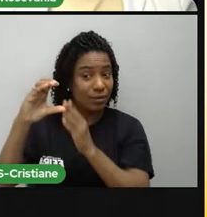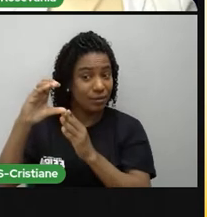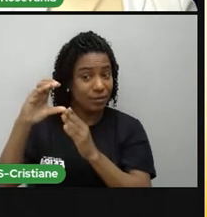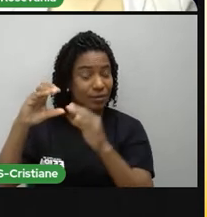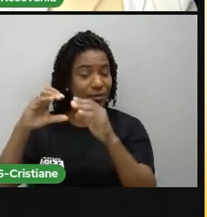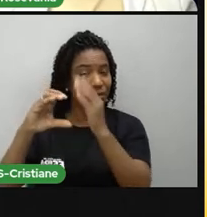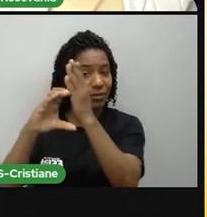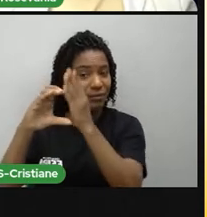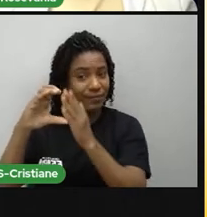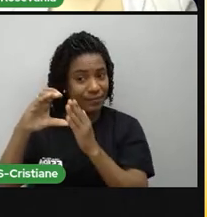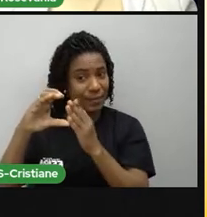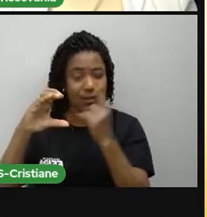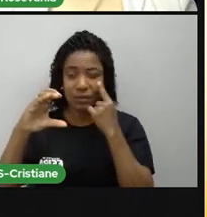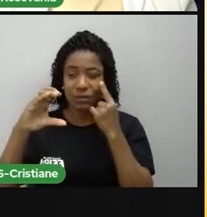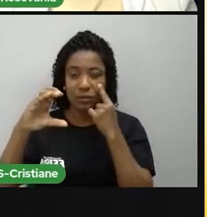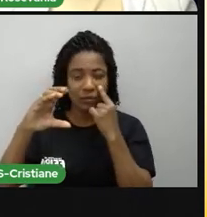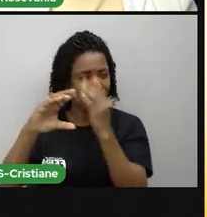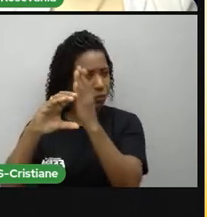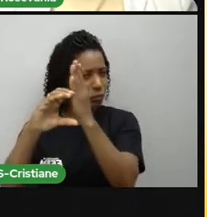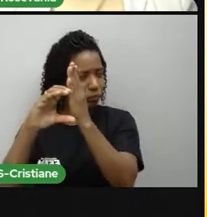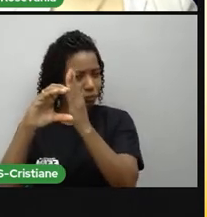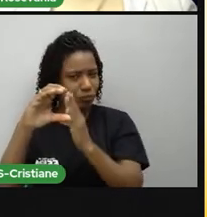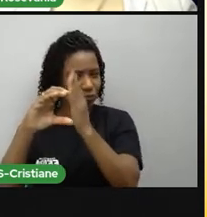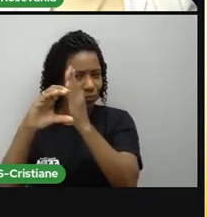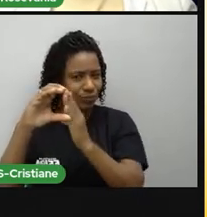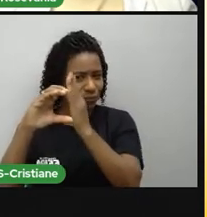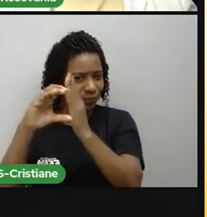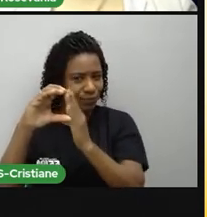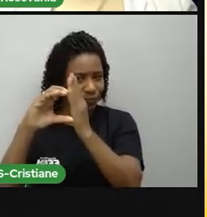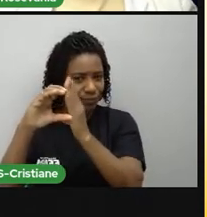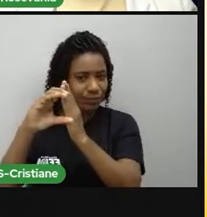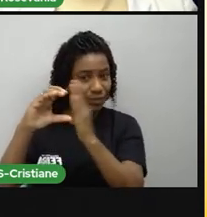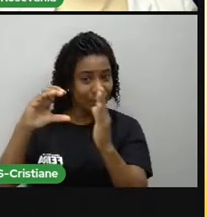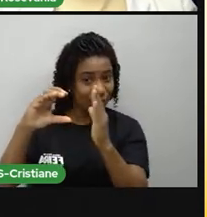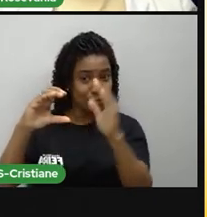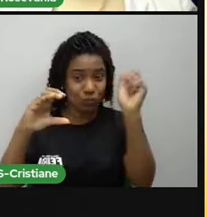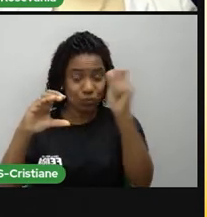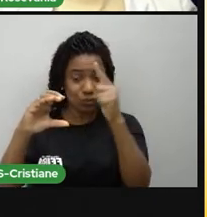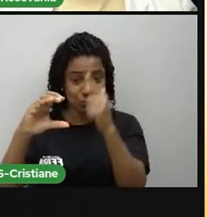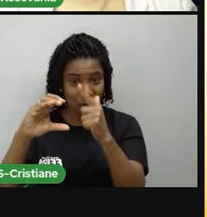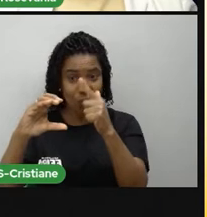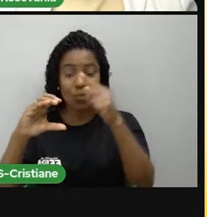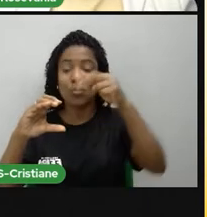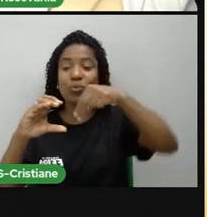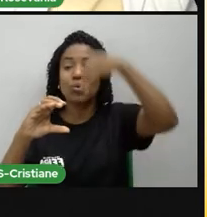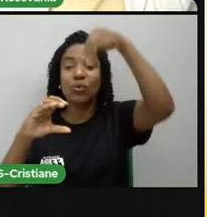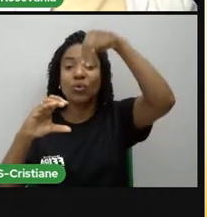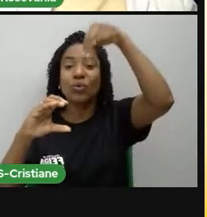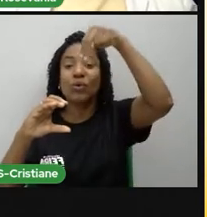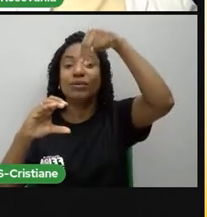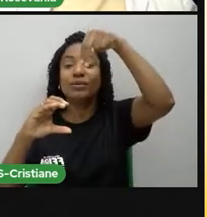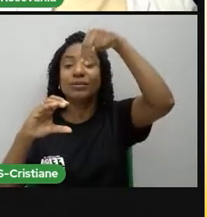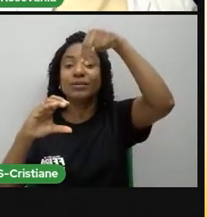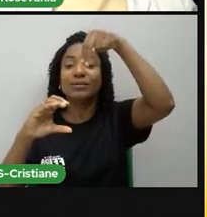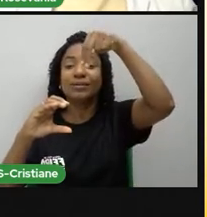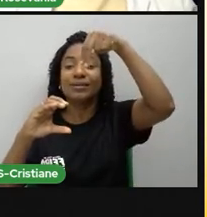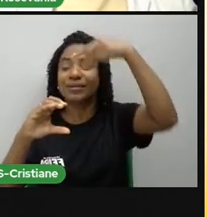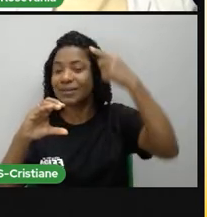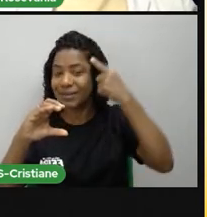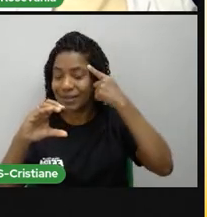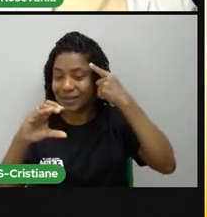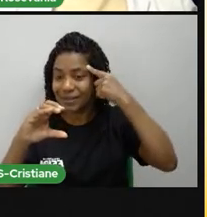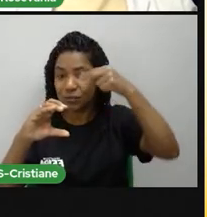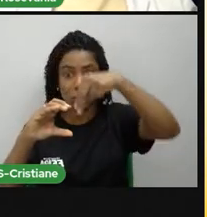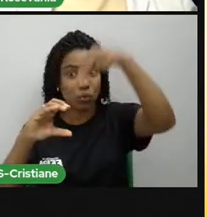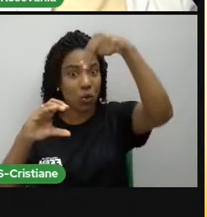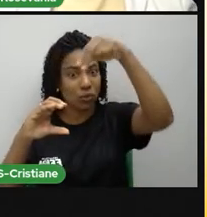Se eu estou vendo a parte da iluminação maior no hemisfério norte, então eu sei que eu estou